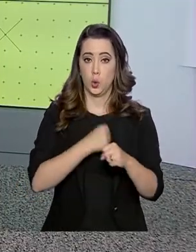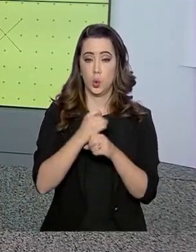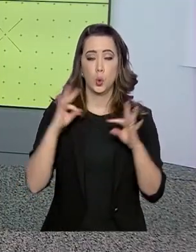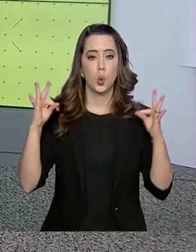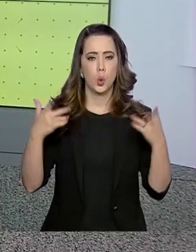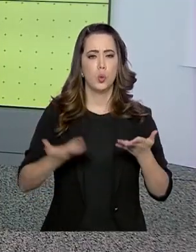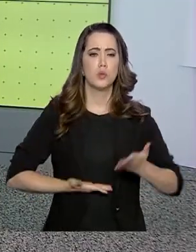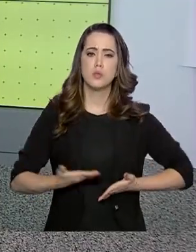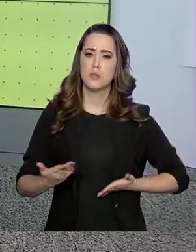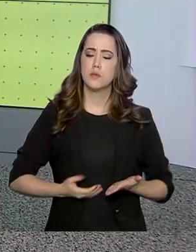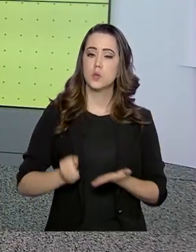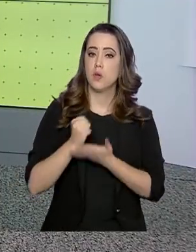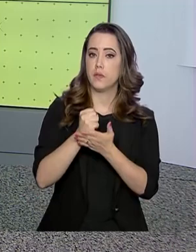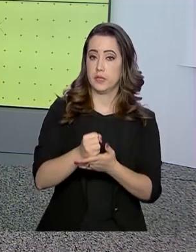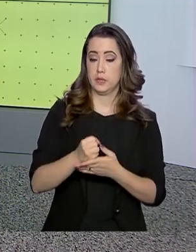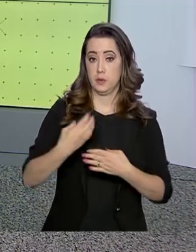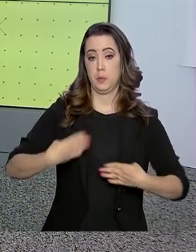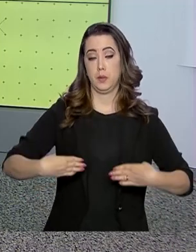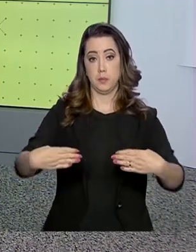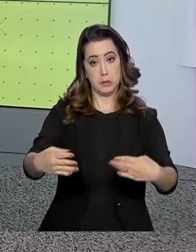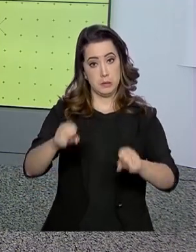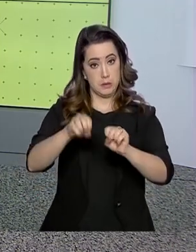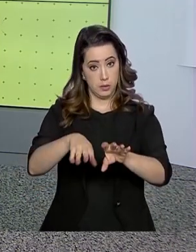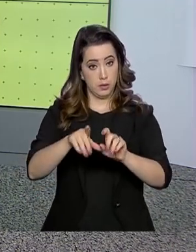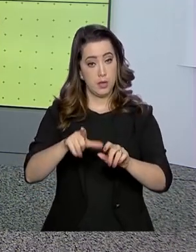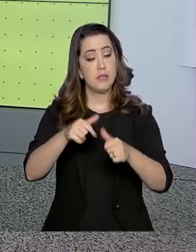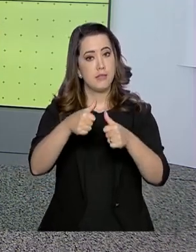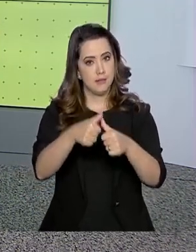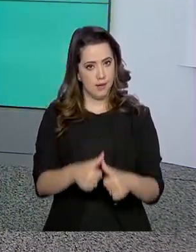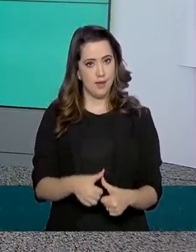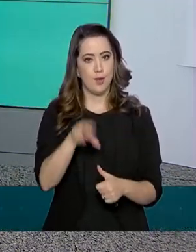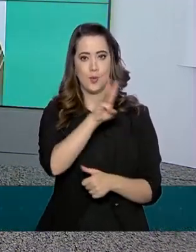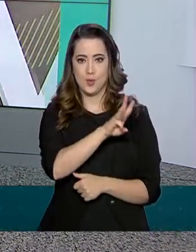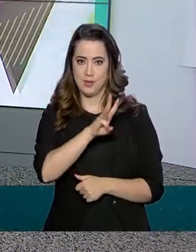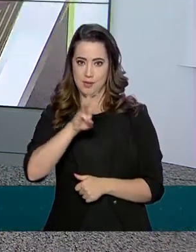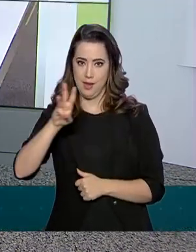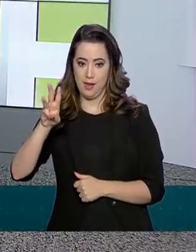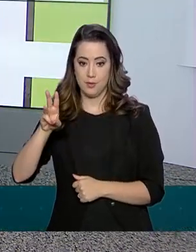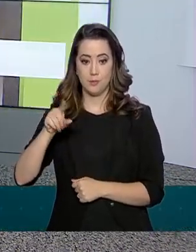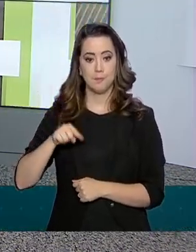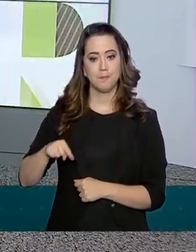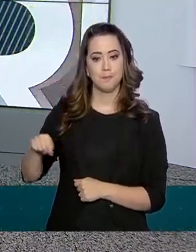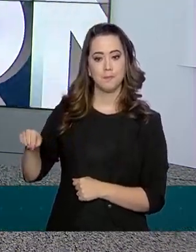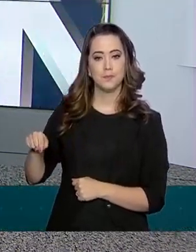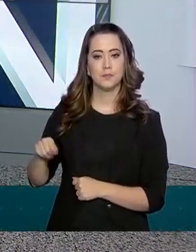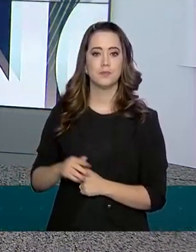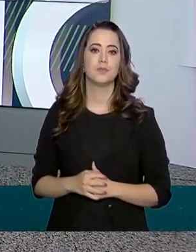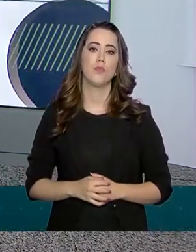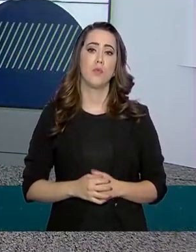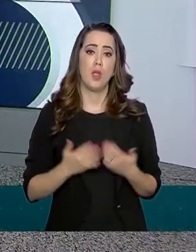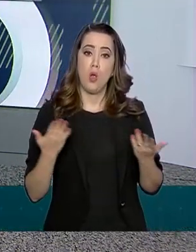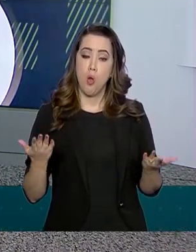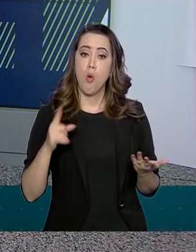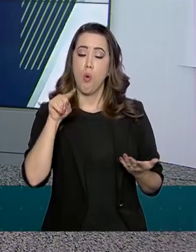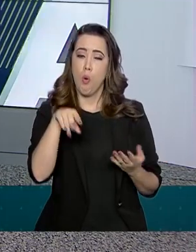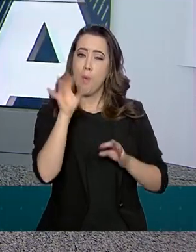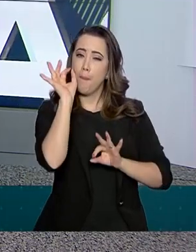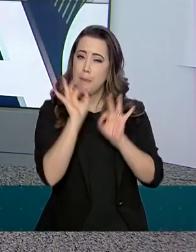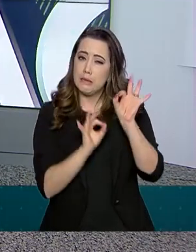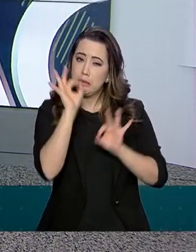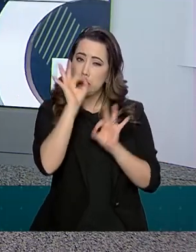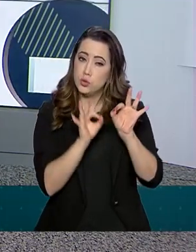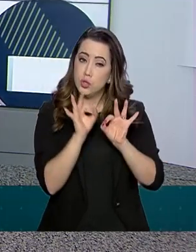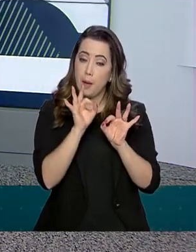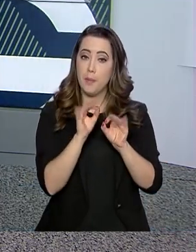serviços oferecidos pelo Ministério da Educação vão estar disponíveis no portal gov.br. O Plano de